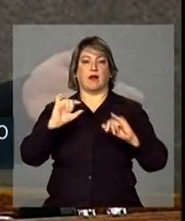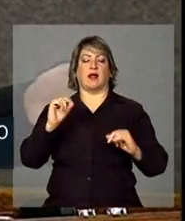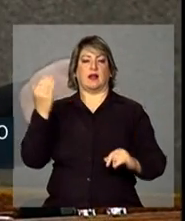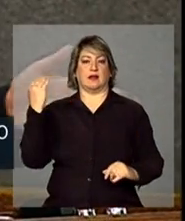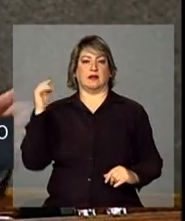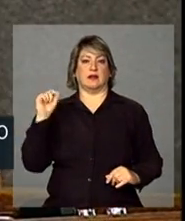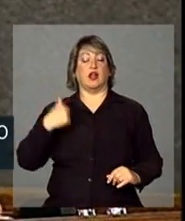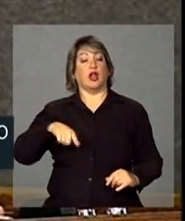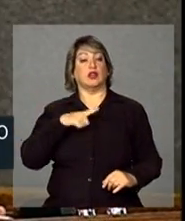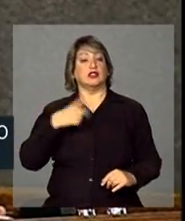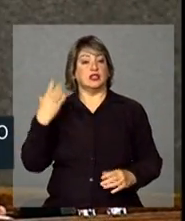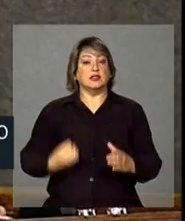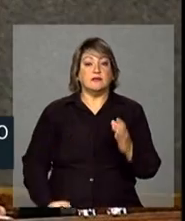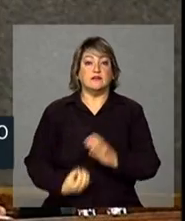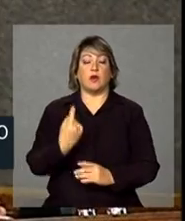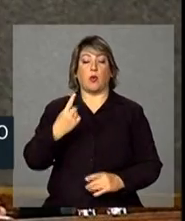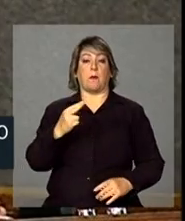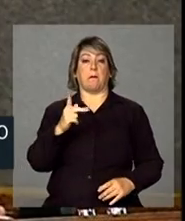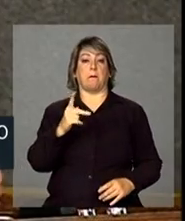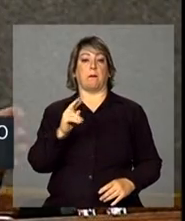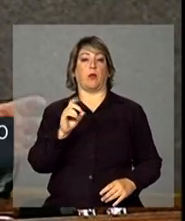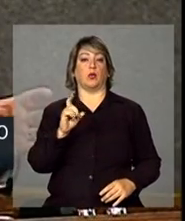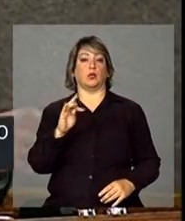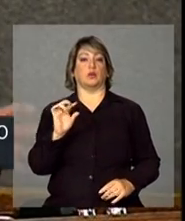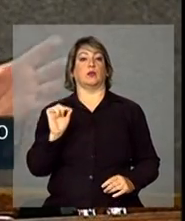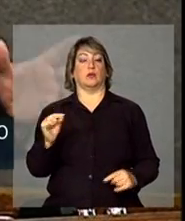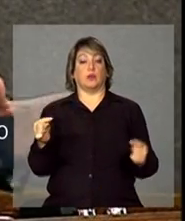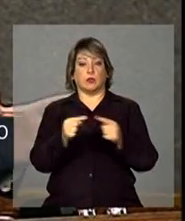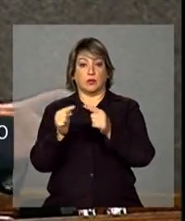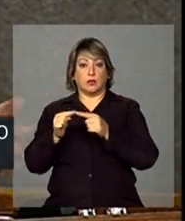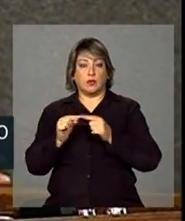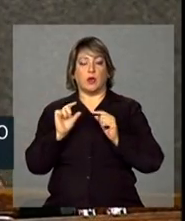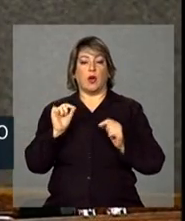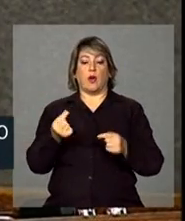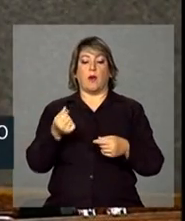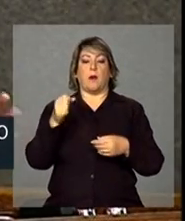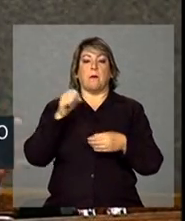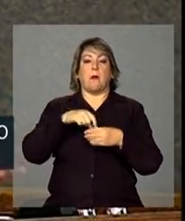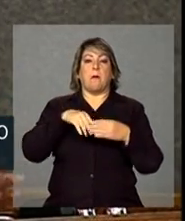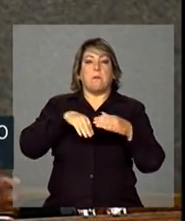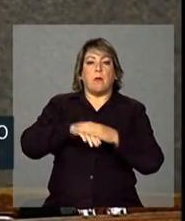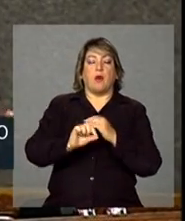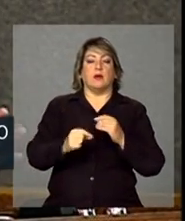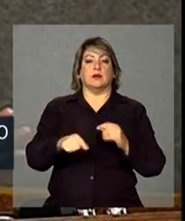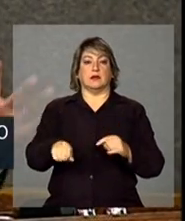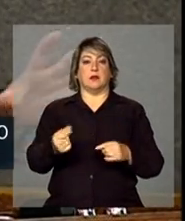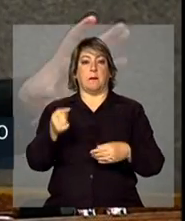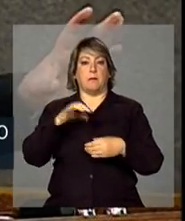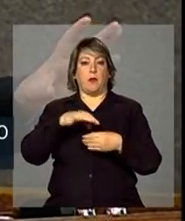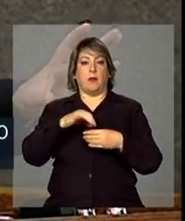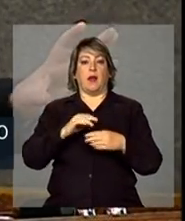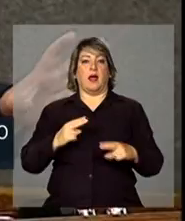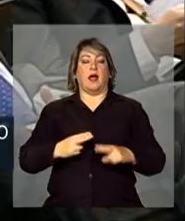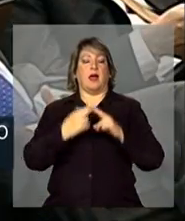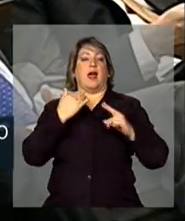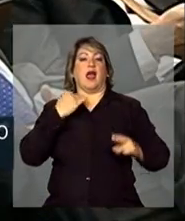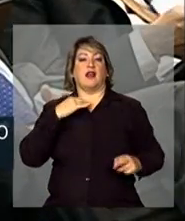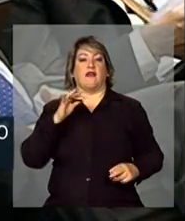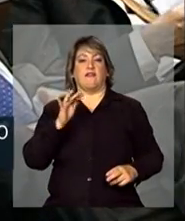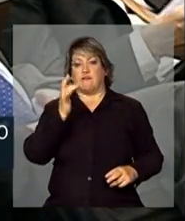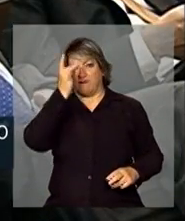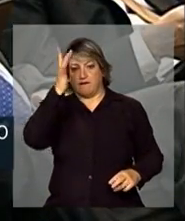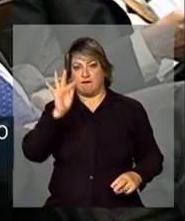havíamos lançado um produto adequado à poupança da nova classe média, que é a poupança Caixa Fácil. É um produto